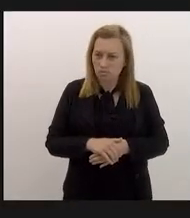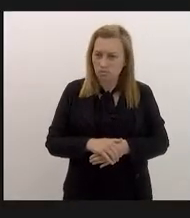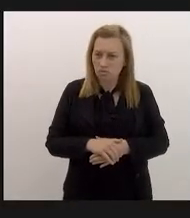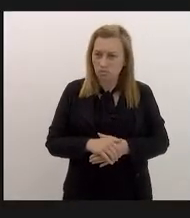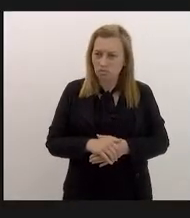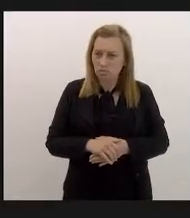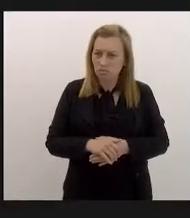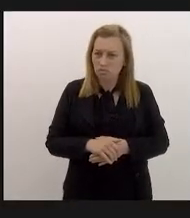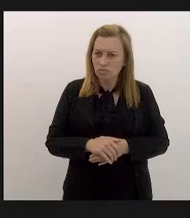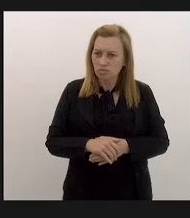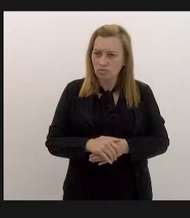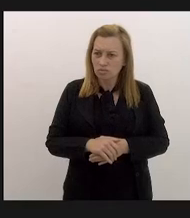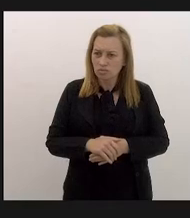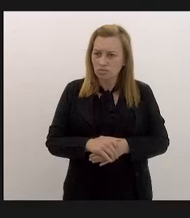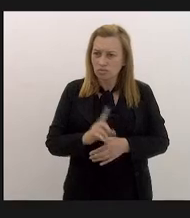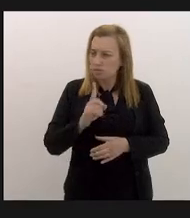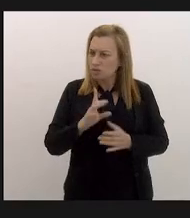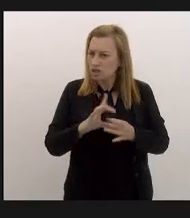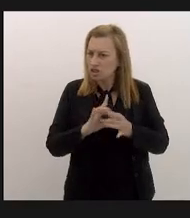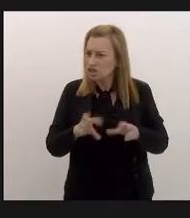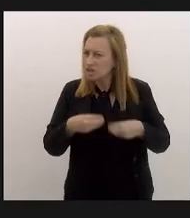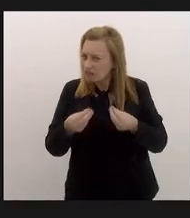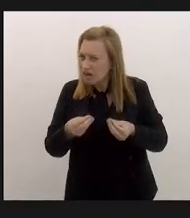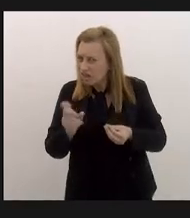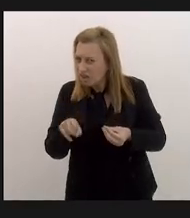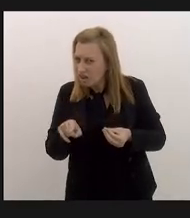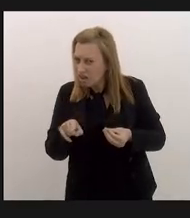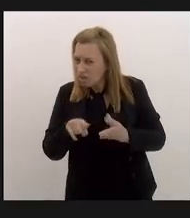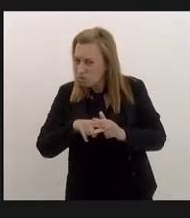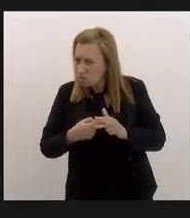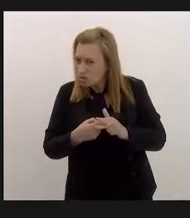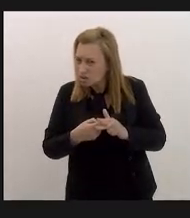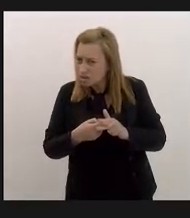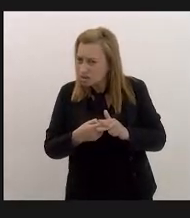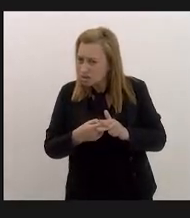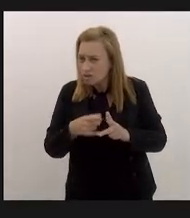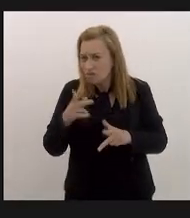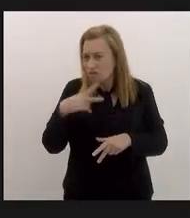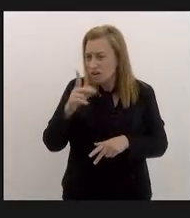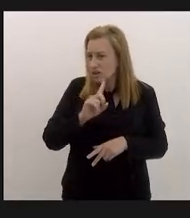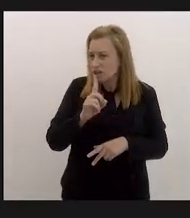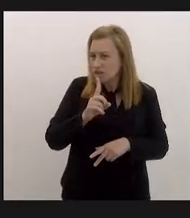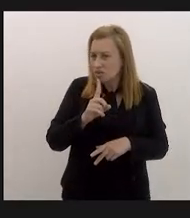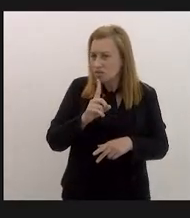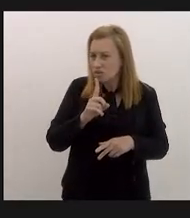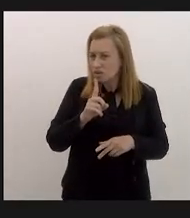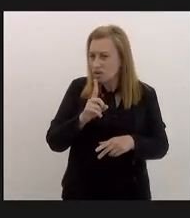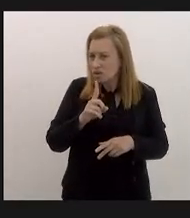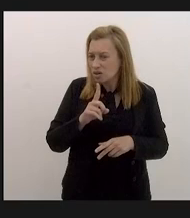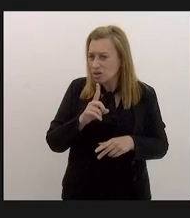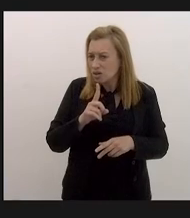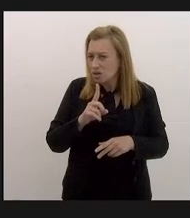Mas não que não vai deixar de dar, né, esse reajuste, porque fala que ele não vai sancionar.